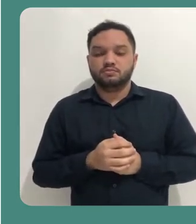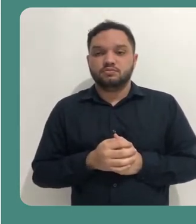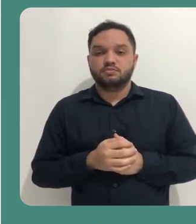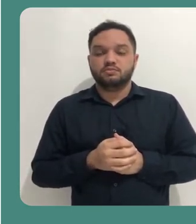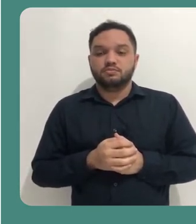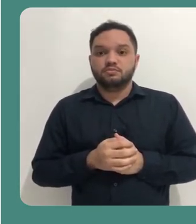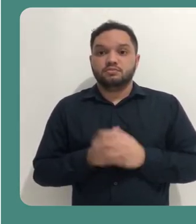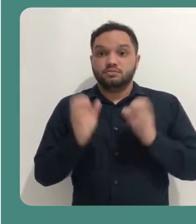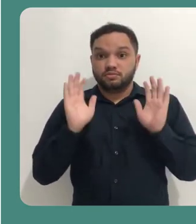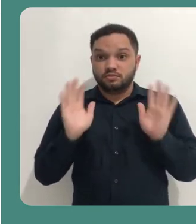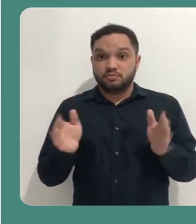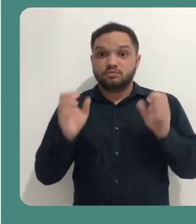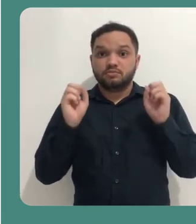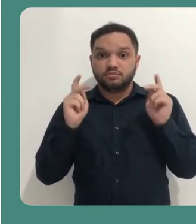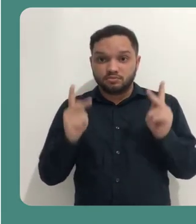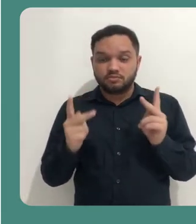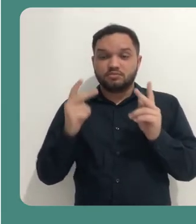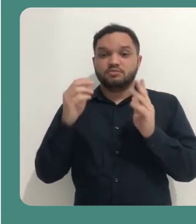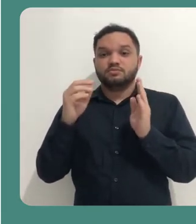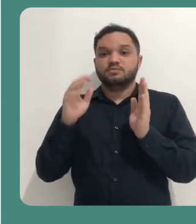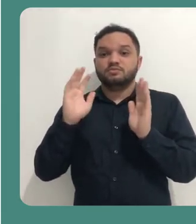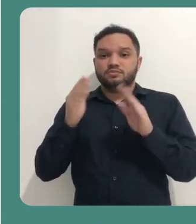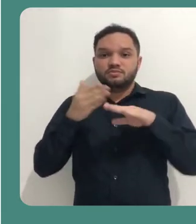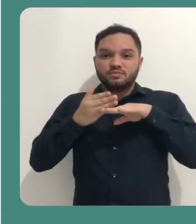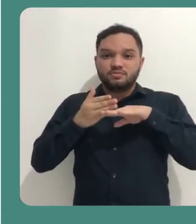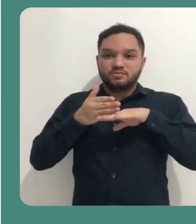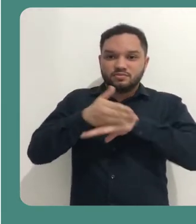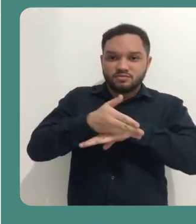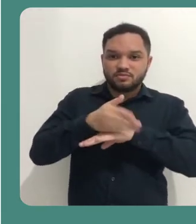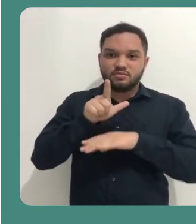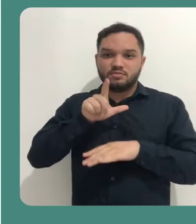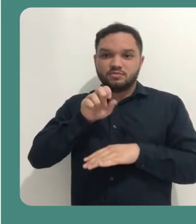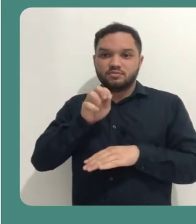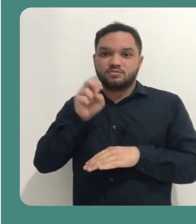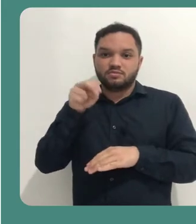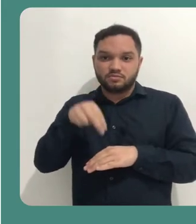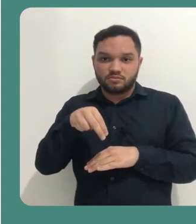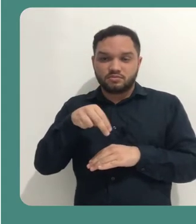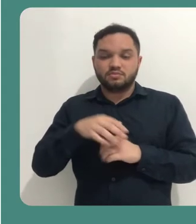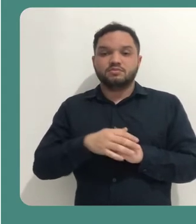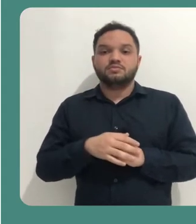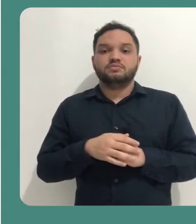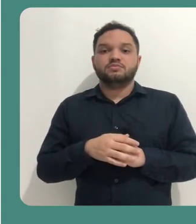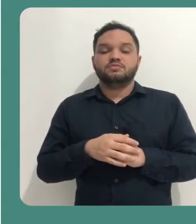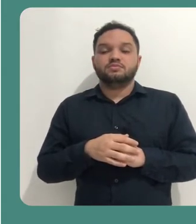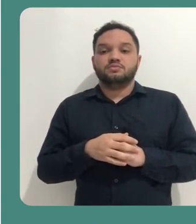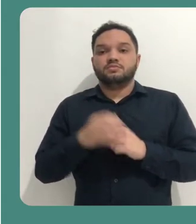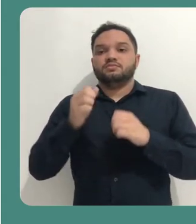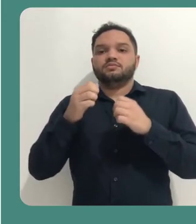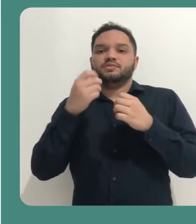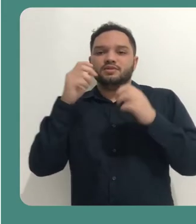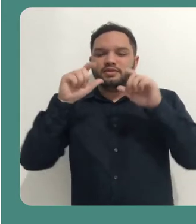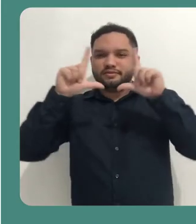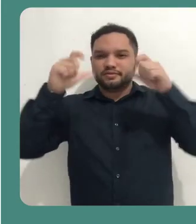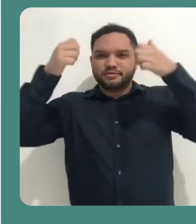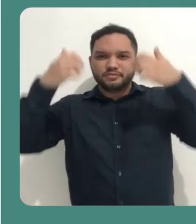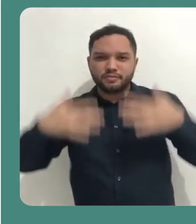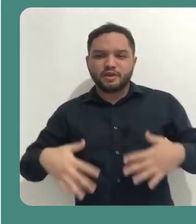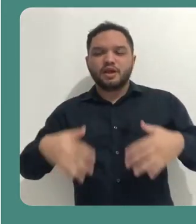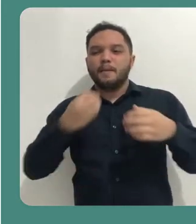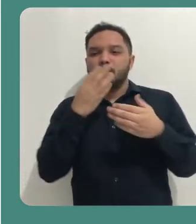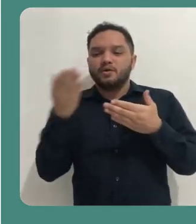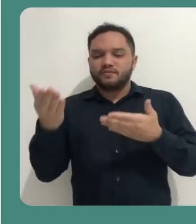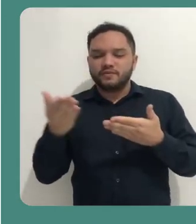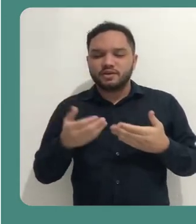Então uma vez que você for fazer o login, por exemplo, com a sua conta Google, vai aparecer então esta tela de boas-vindas com toda a